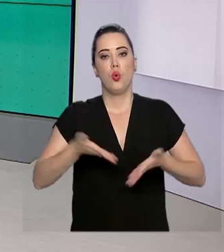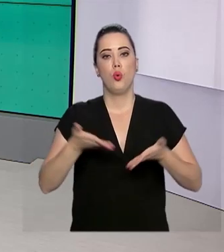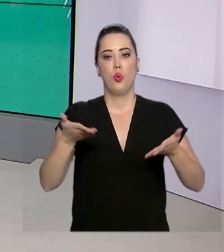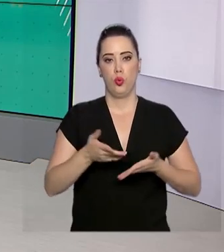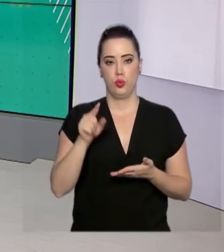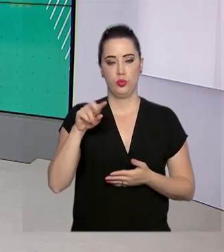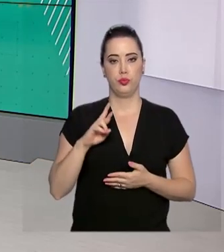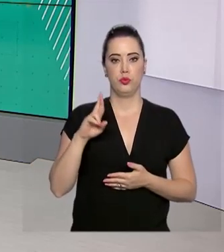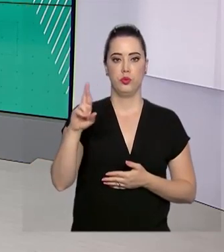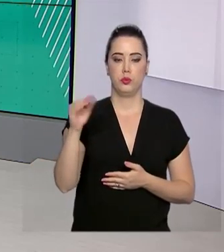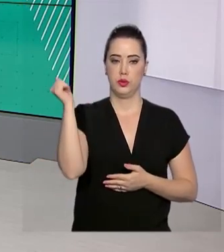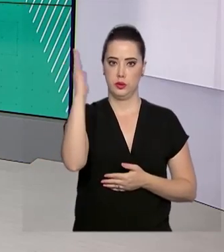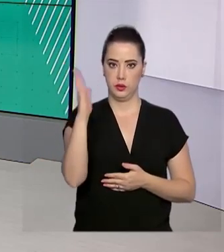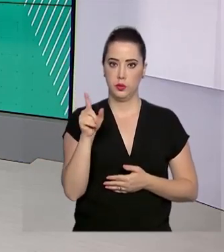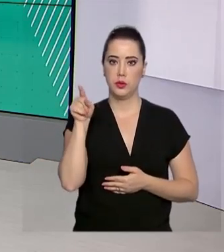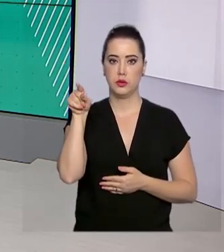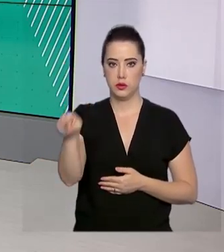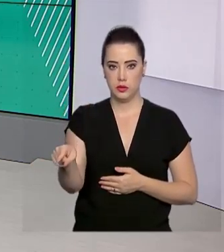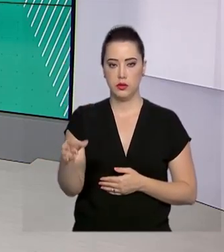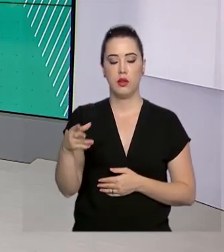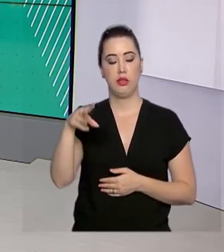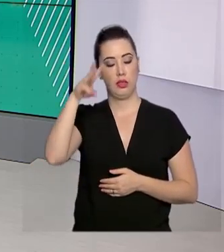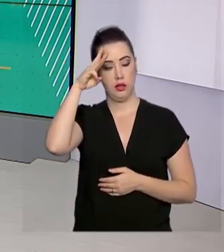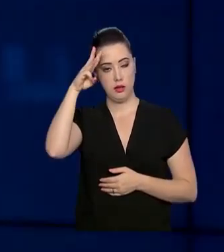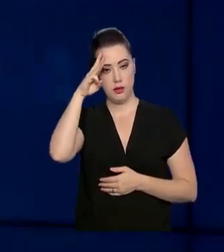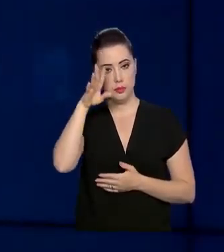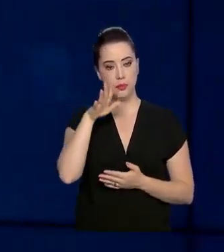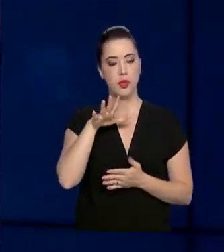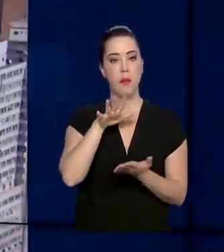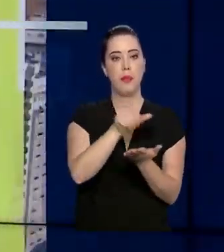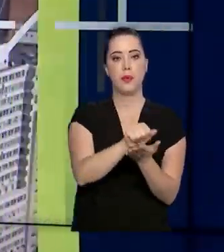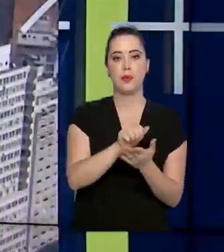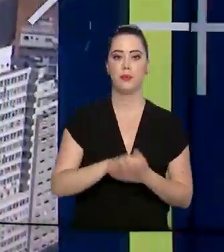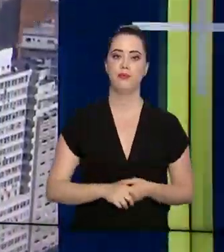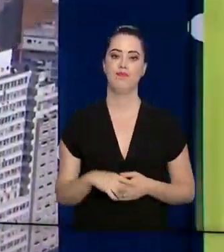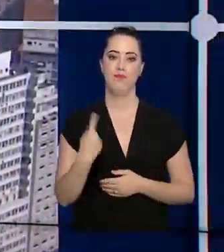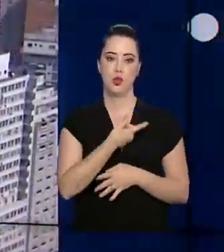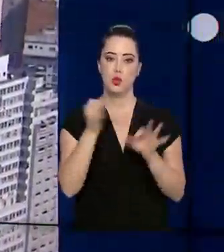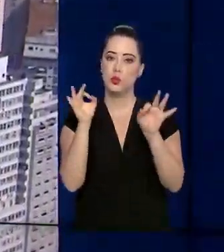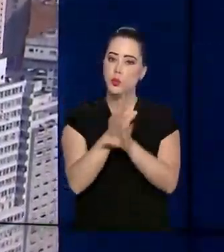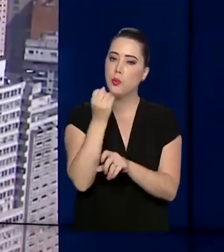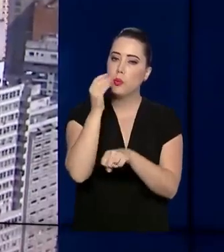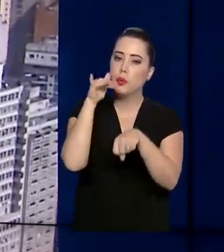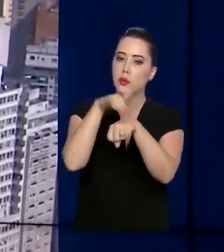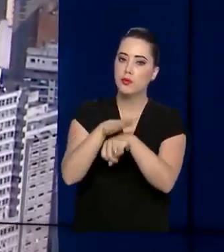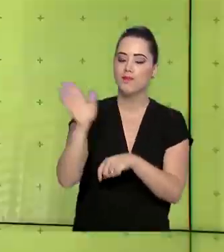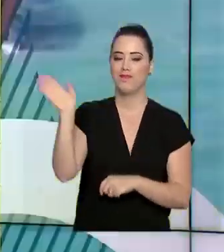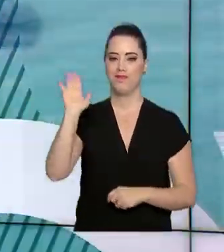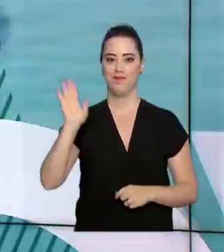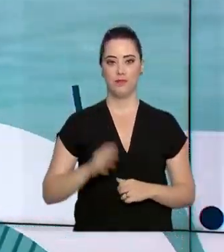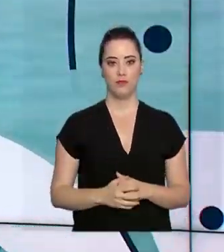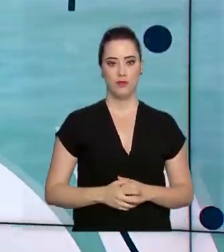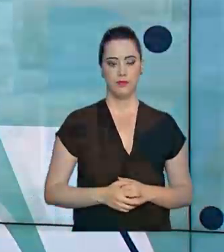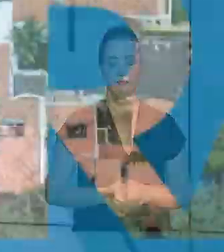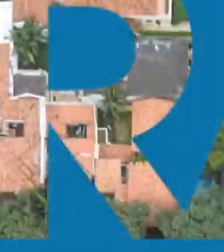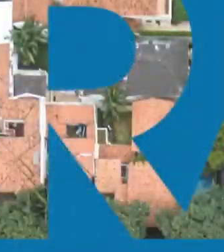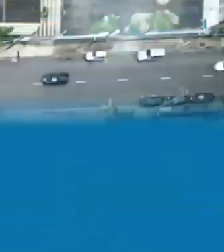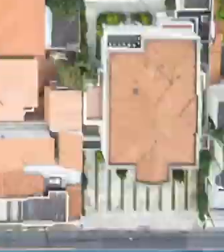para esta terça na capital, Buenos Aires. A gente fica por aqui. Uma boa noite para você e até amanhã.